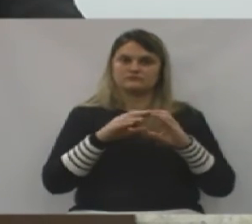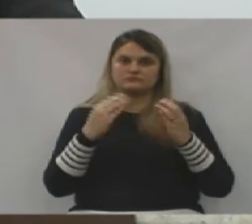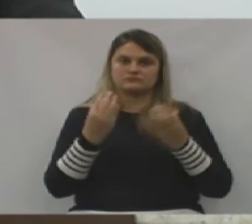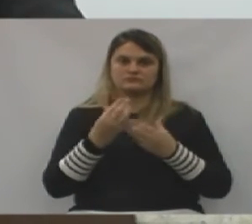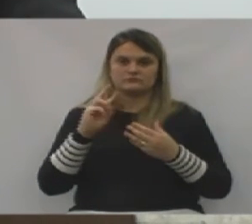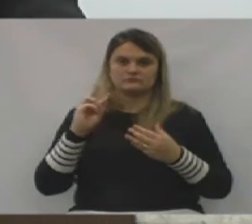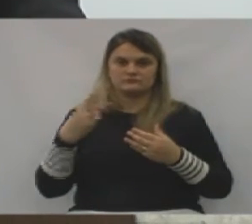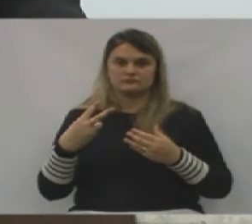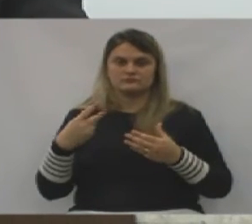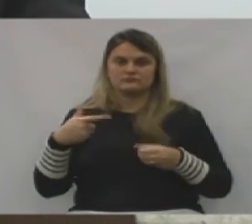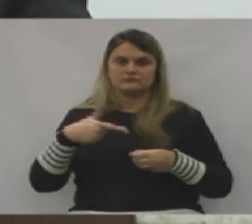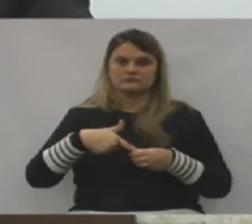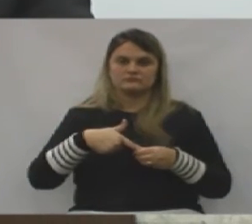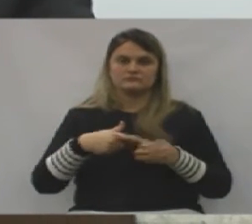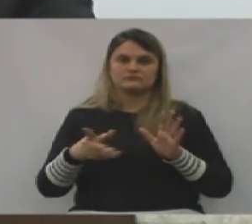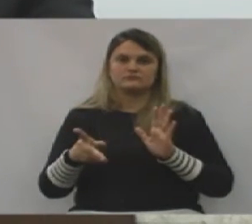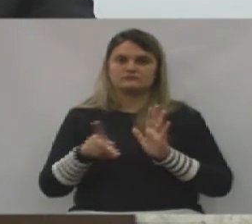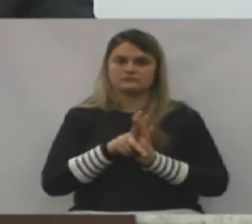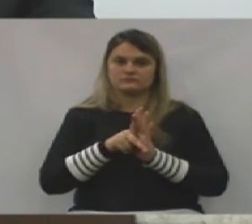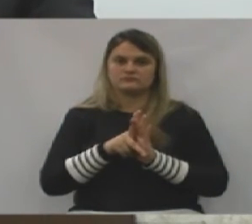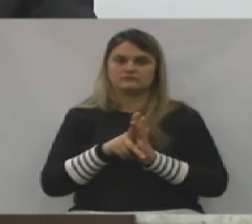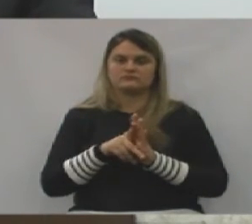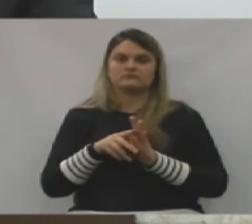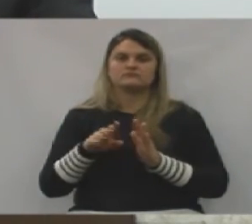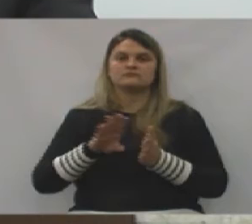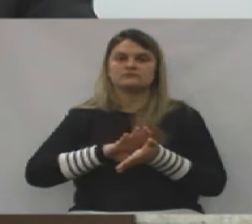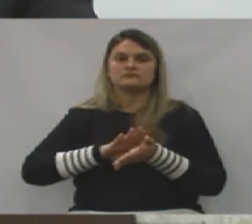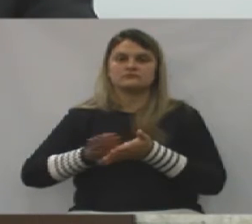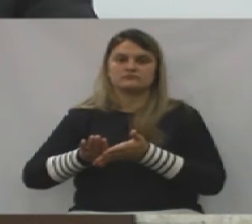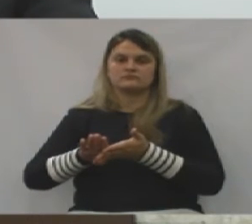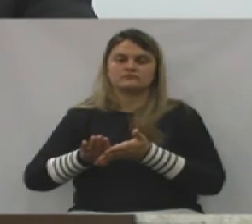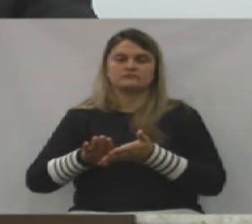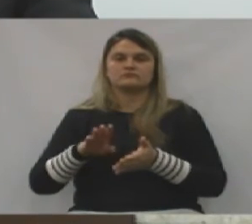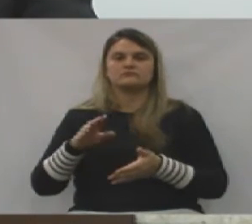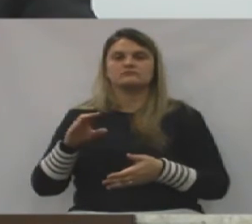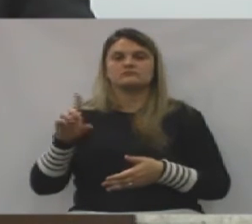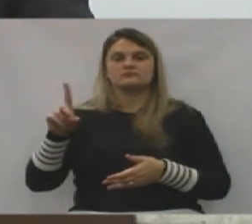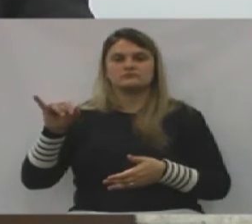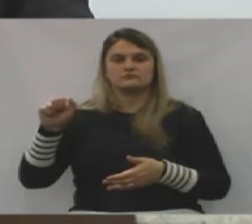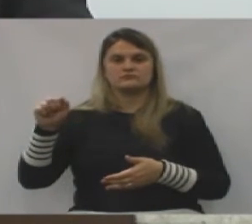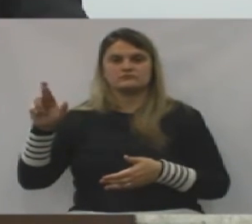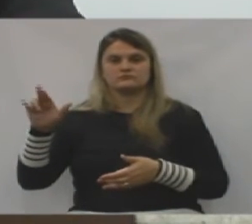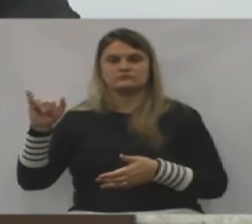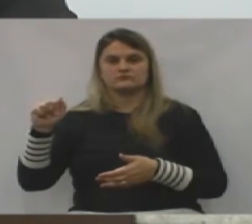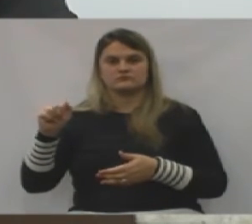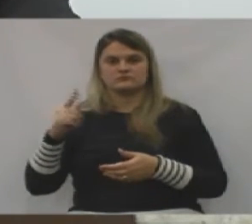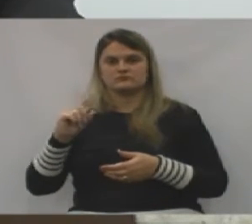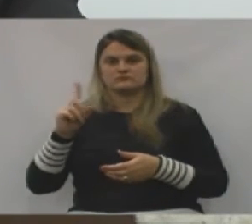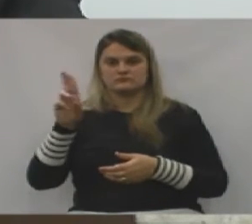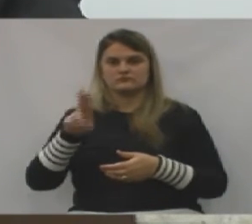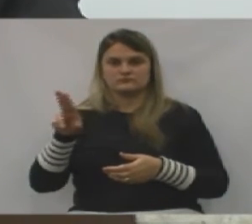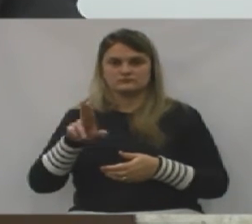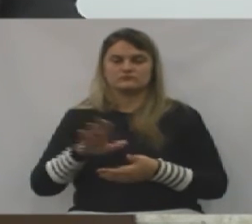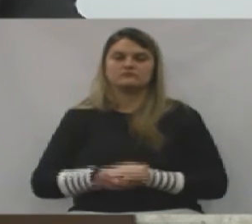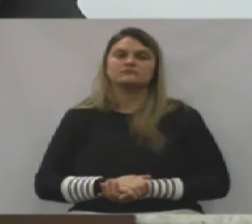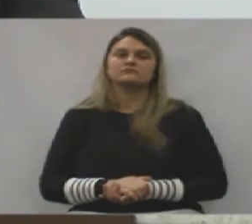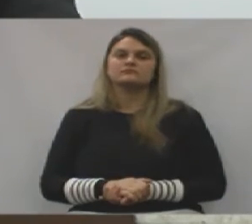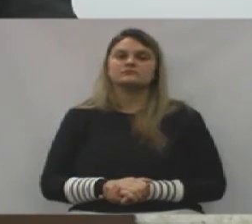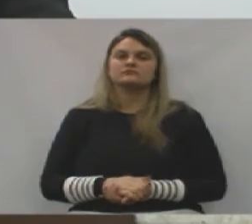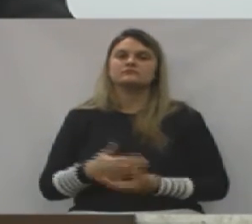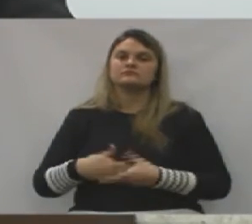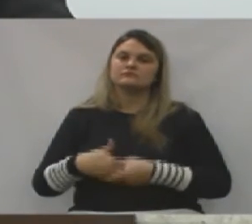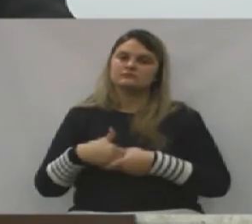e o combustível, e abdicam do recurso que poderiam utilizar.